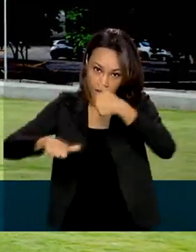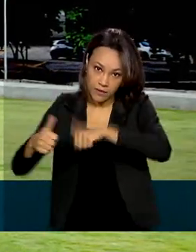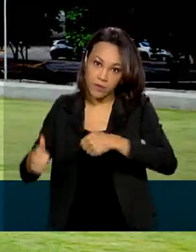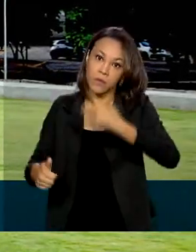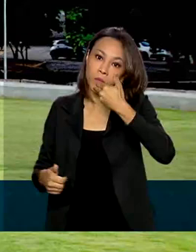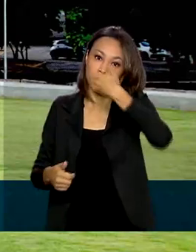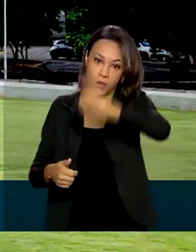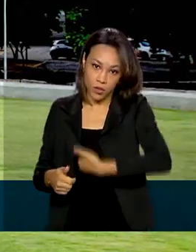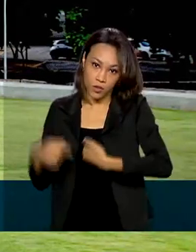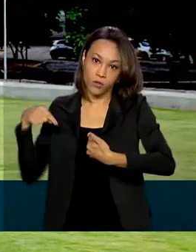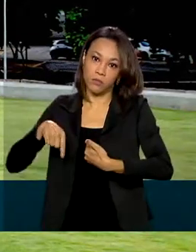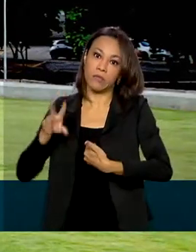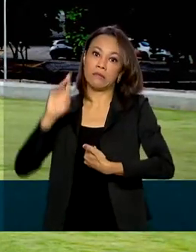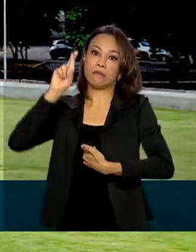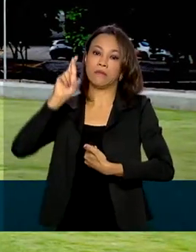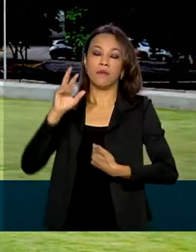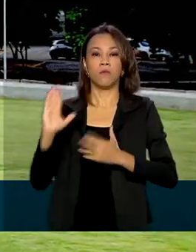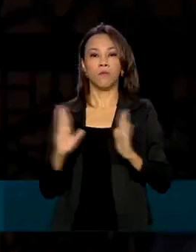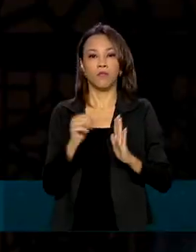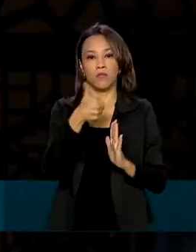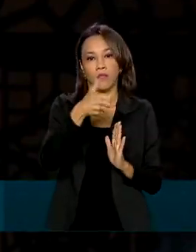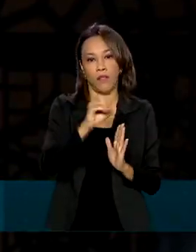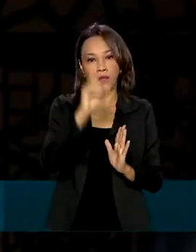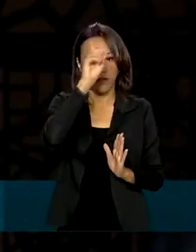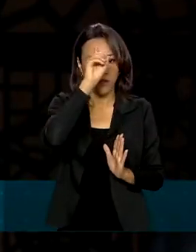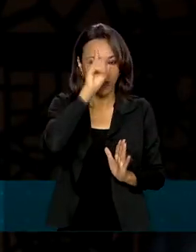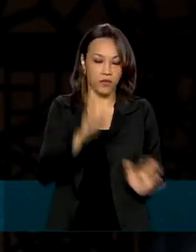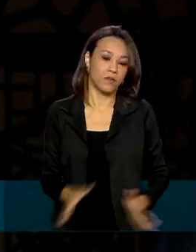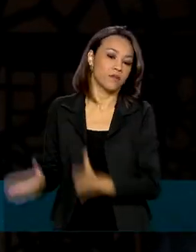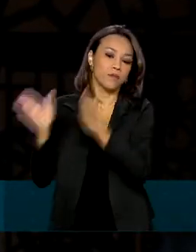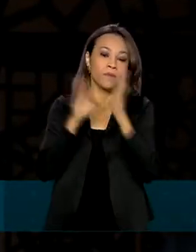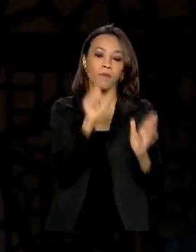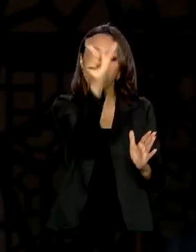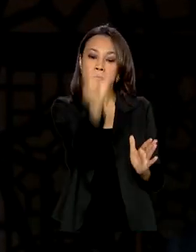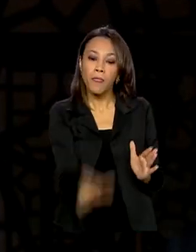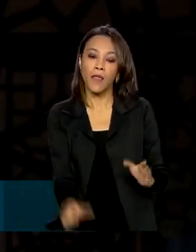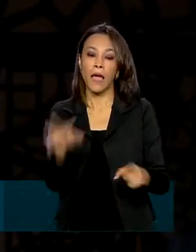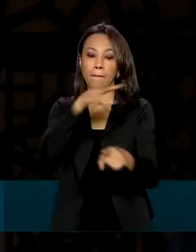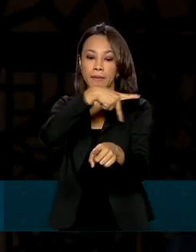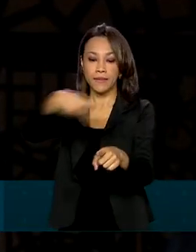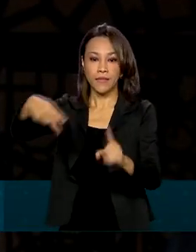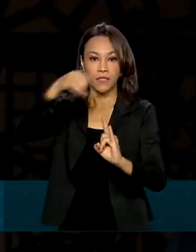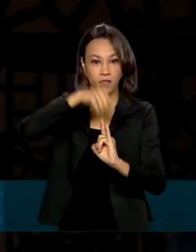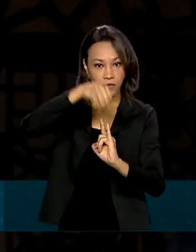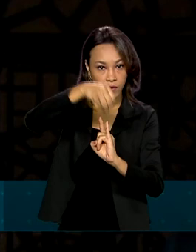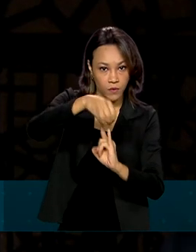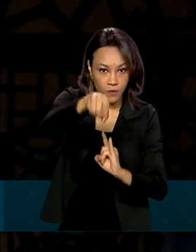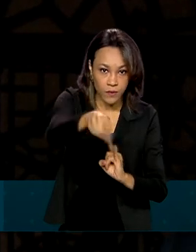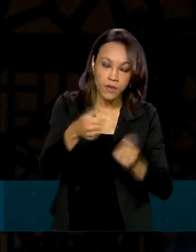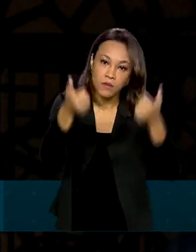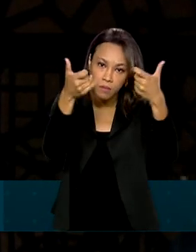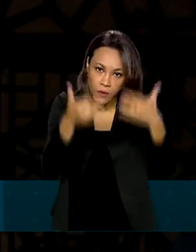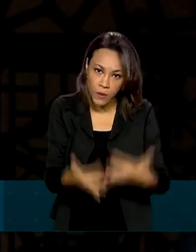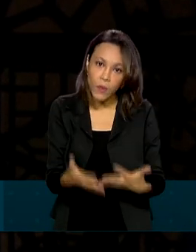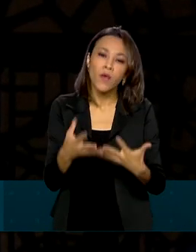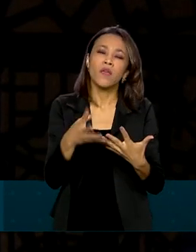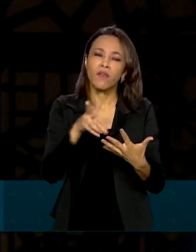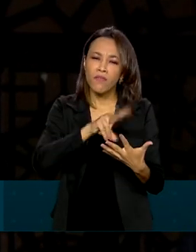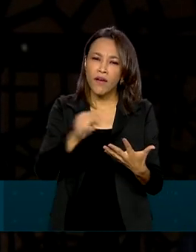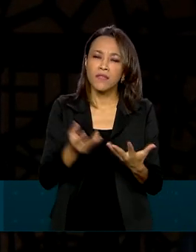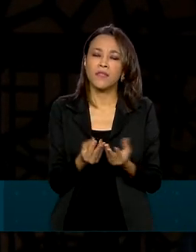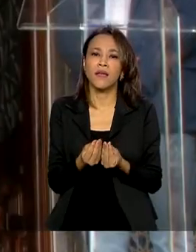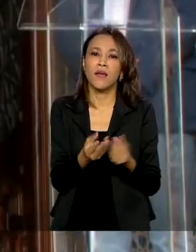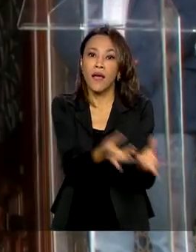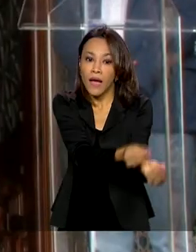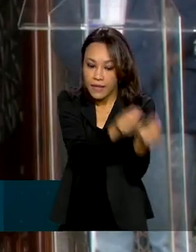Anvisa é de até 10 dias. A presidente da Fiocruz disse que a fundação vai fazer a entrega final de documentos